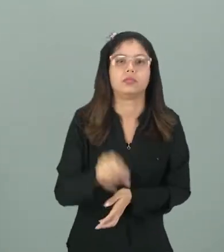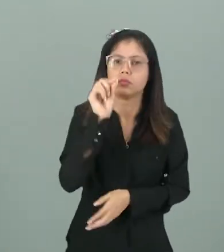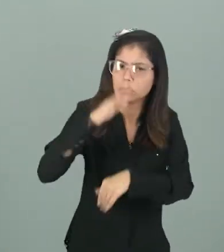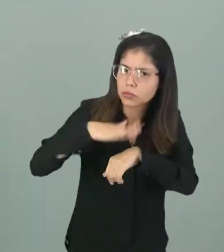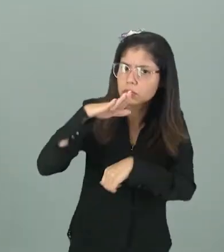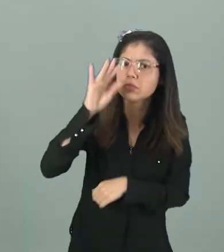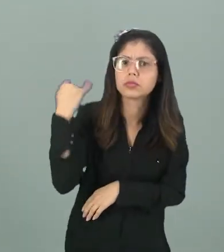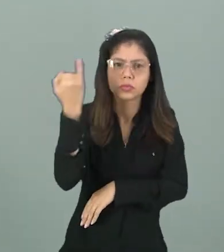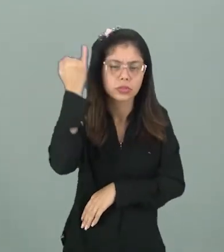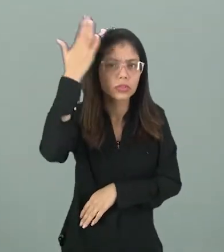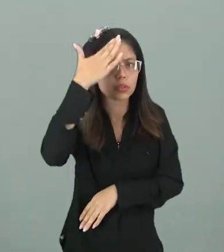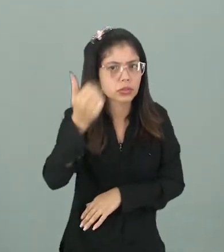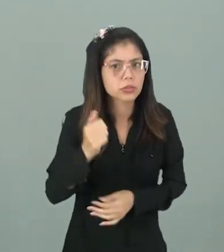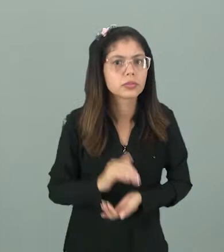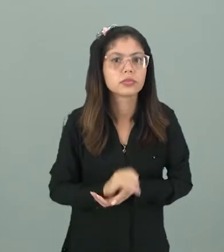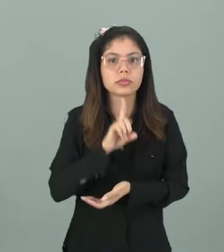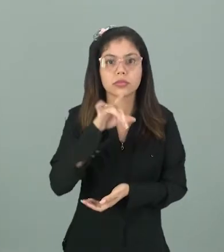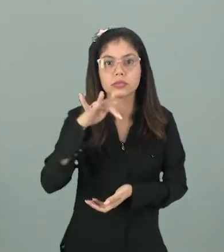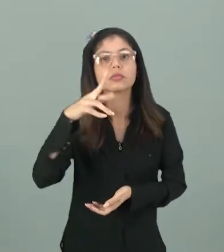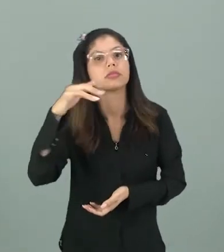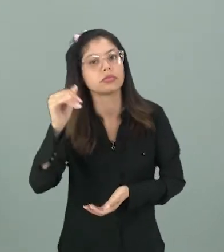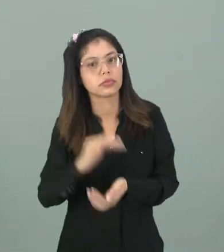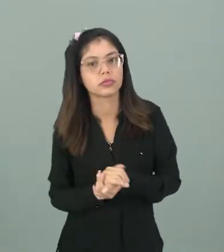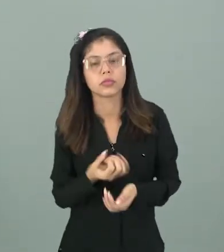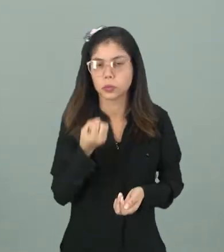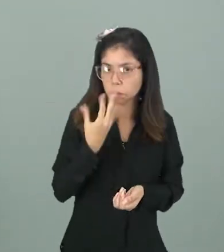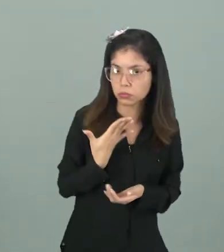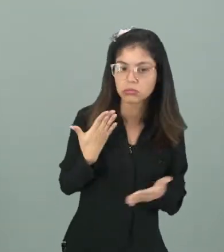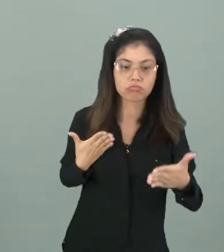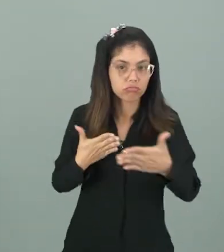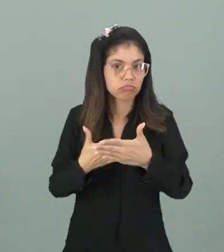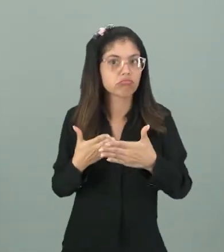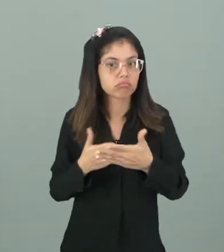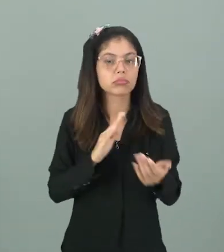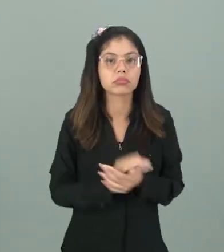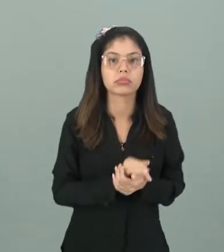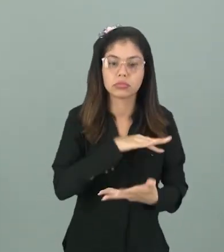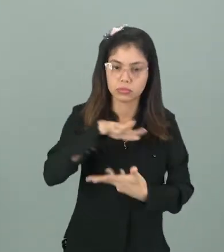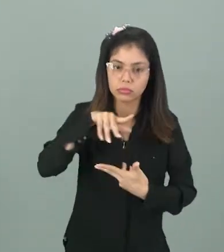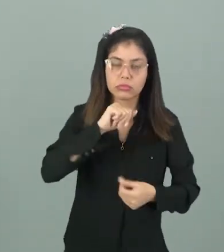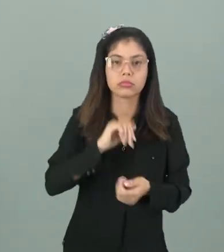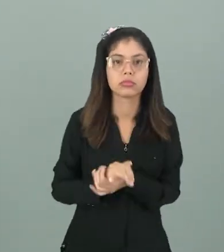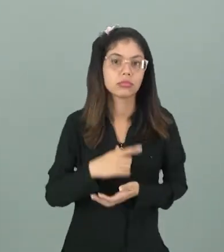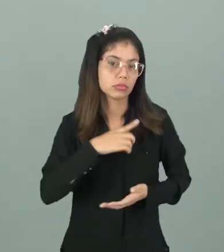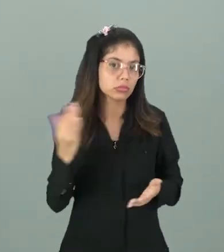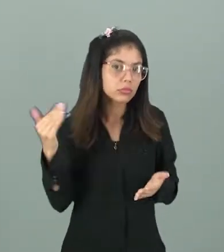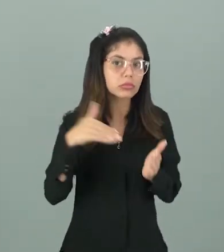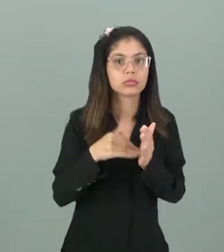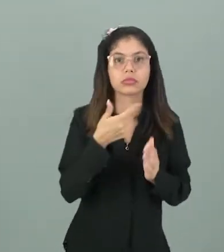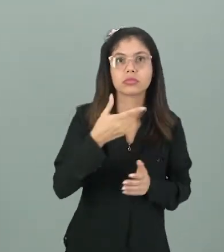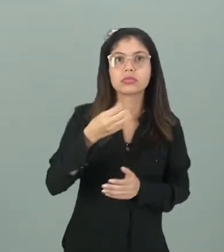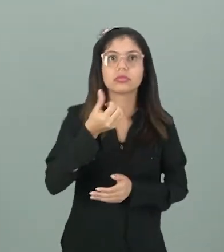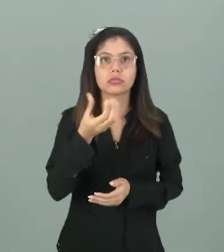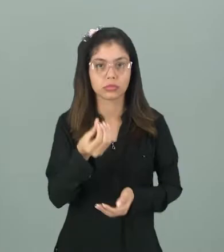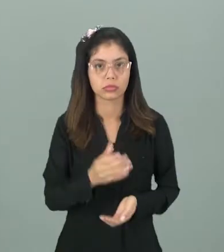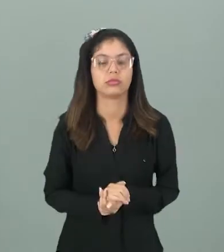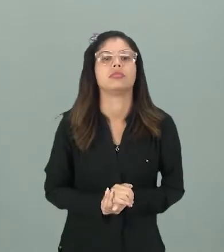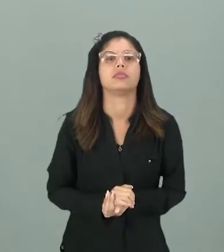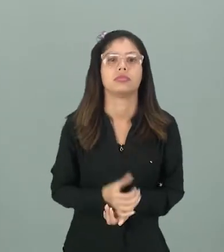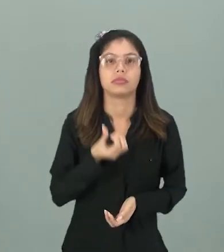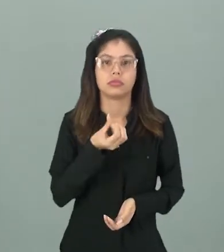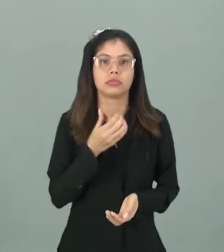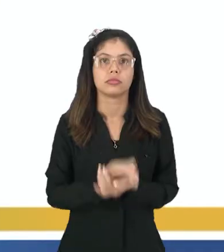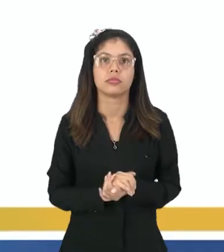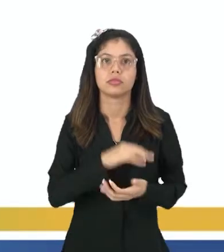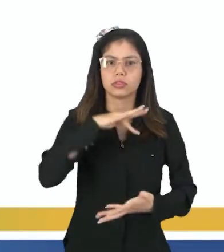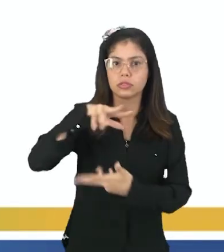o que mais que é importante a gente classificar aí e deixar bem delimitado a respeito dos planetas? Que até 2006, o Sistema Solar,